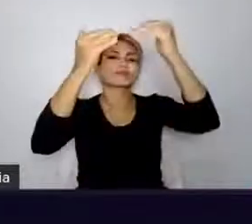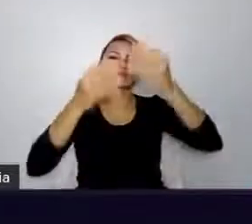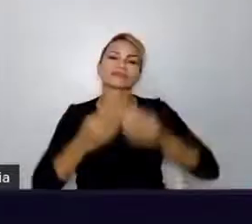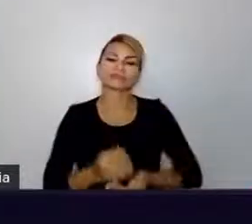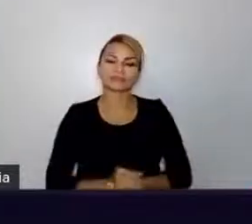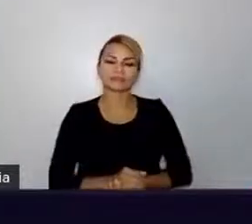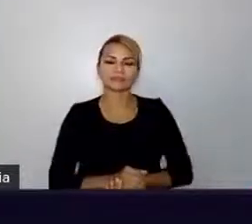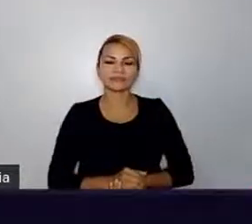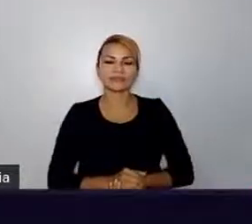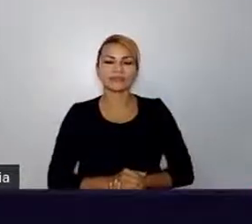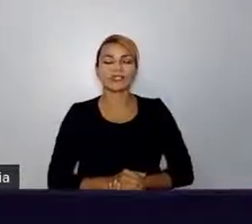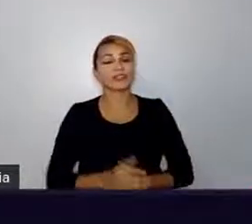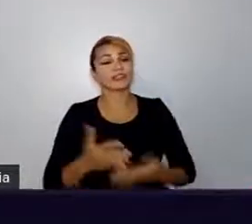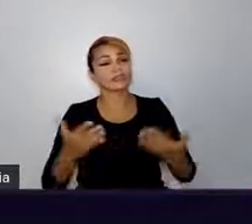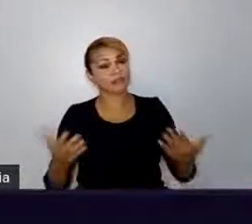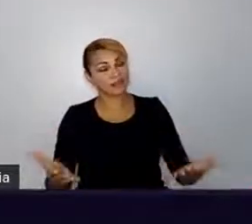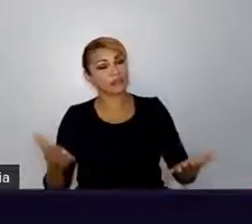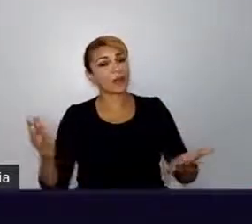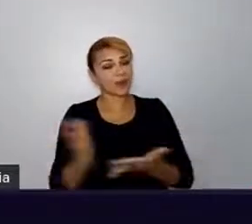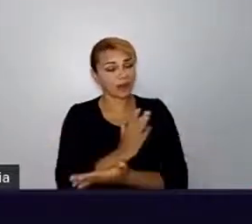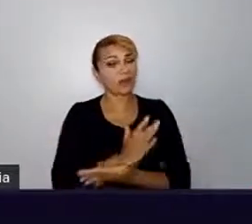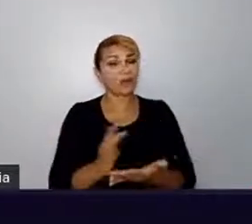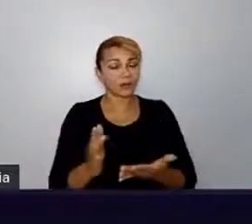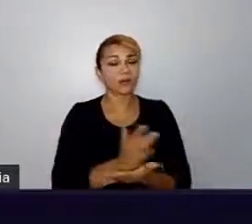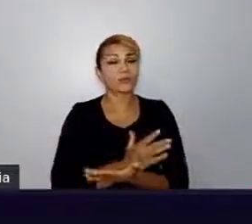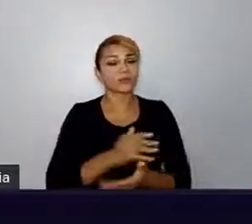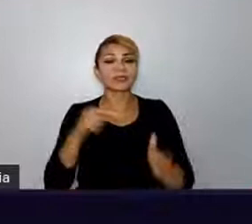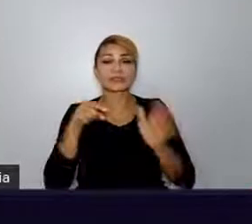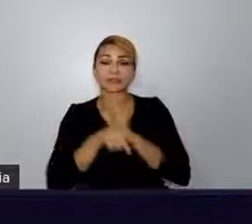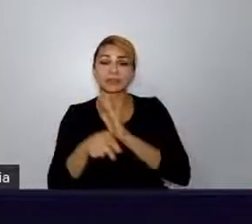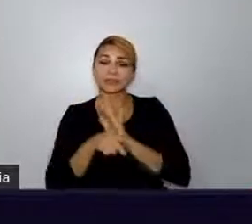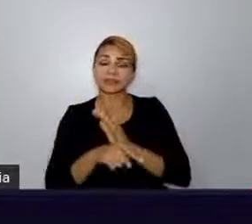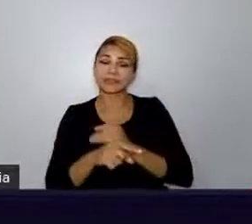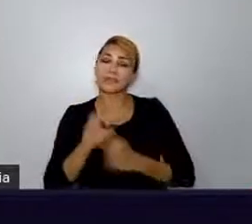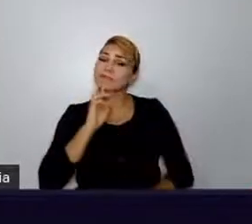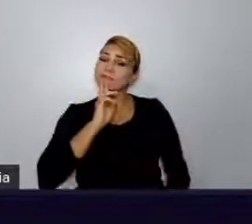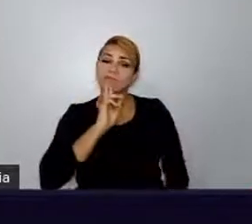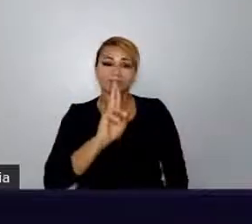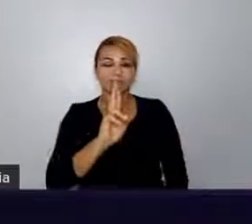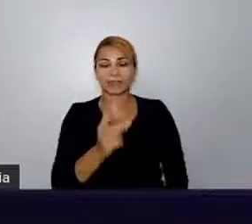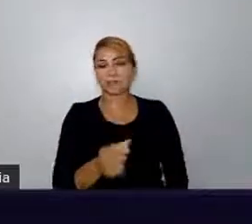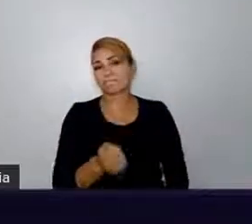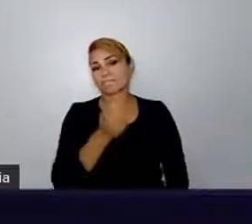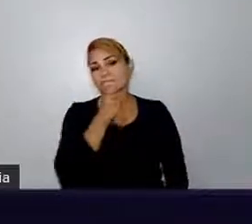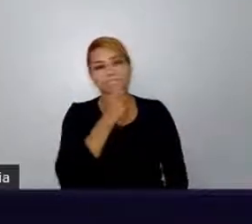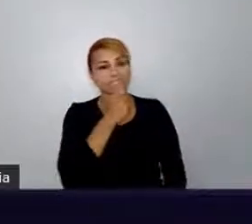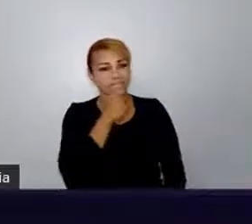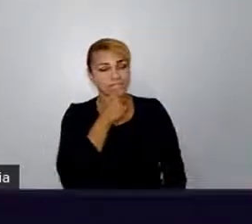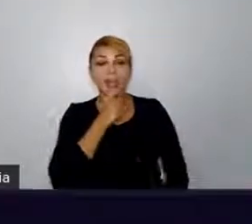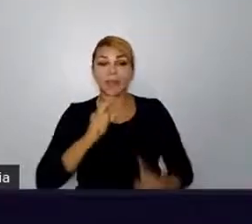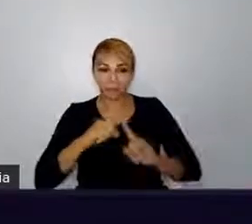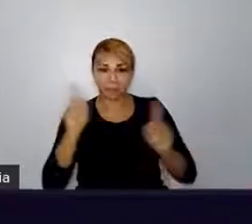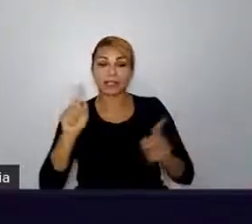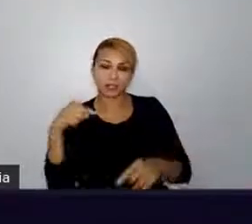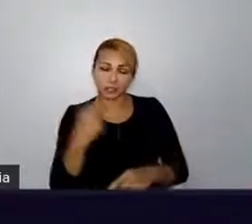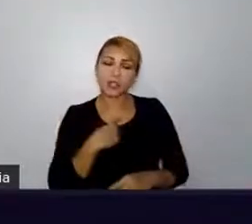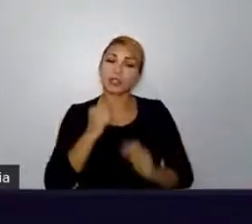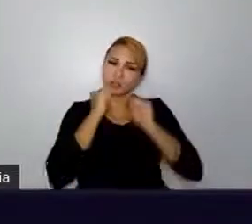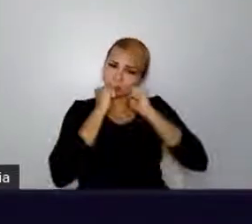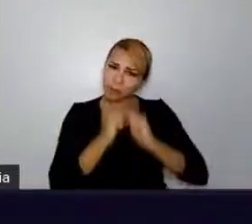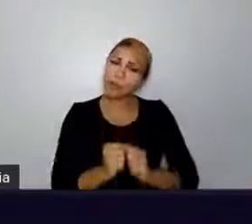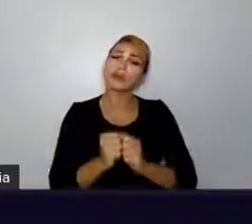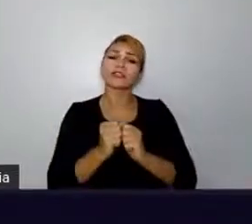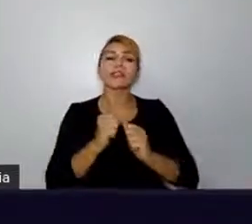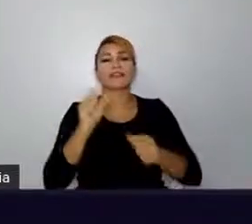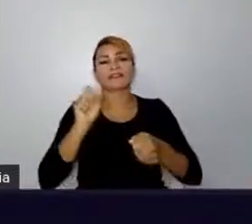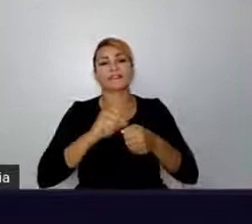para algumas dessas perguntas eu sinceramente não tenho as respostas, mas eu sei que a gente pode fazer melhor, colaborar com outras pessoas.